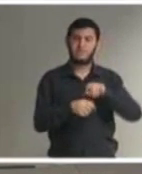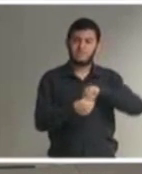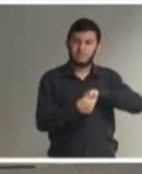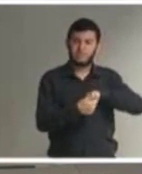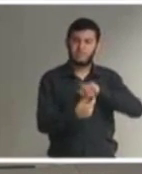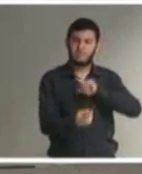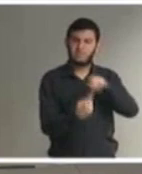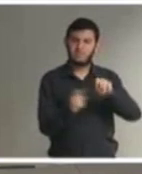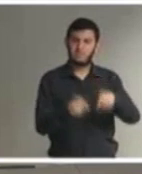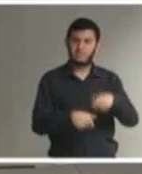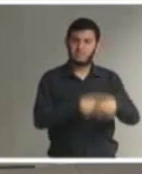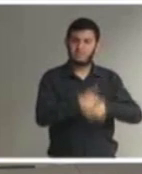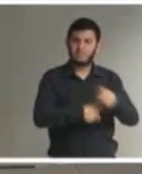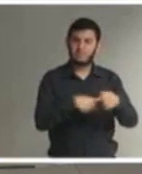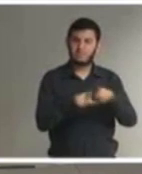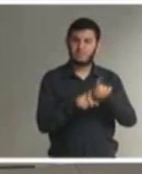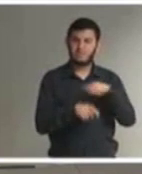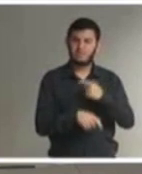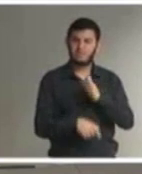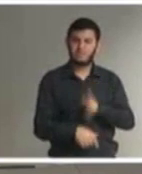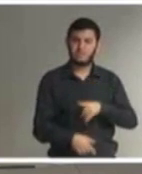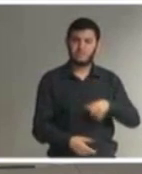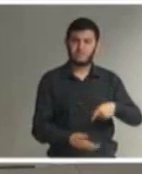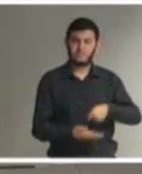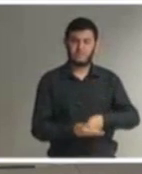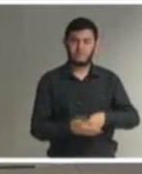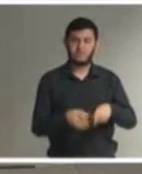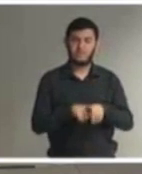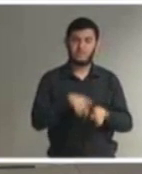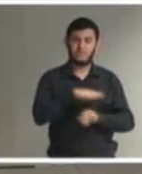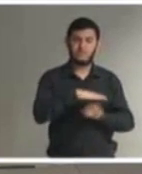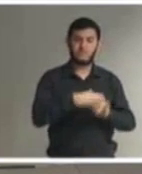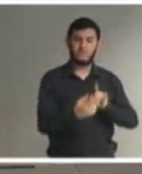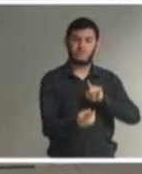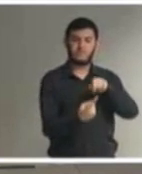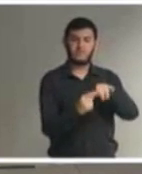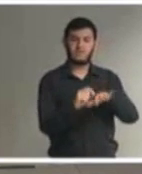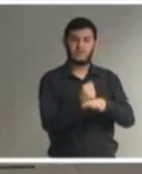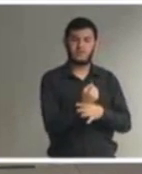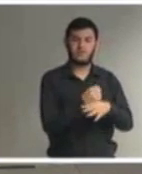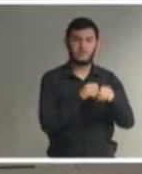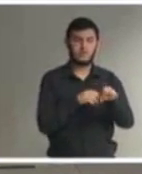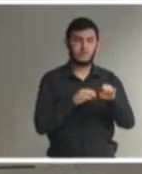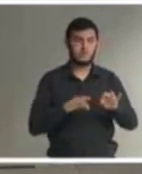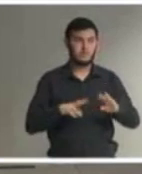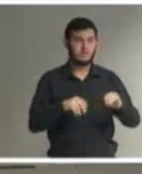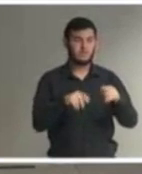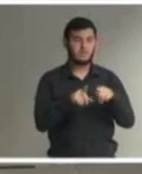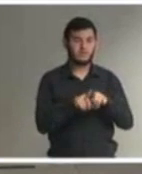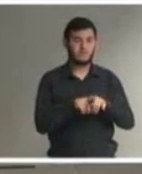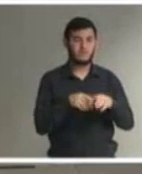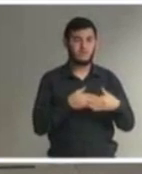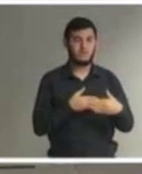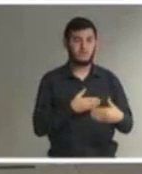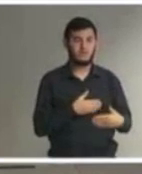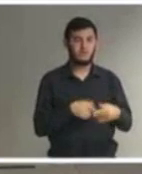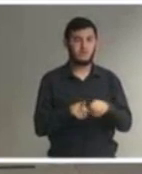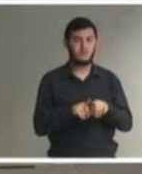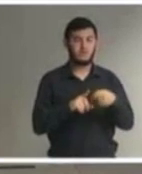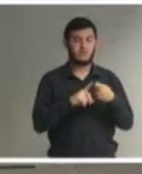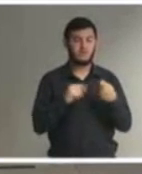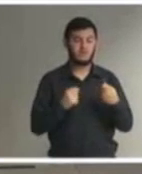o trabalho então temos essa obrigação constitucional de garantir essa educação para todos e na sequência no artigo 206